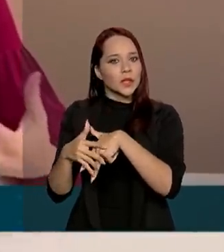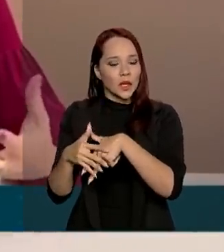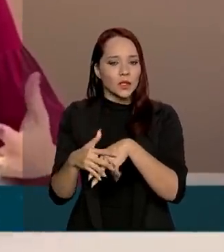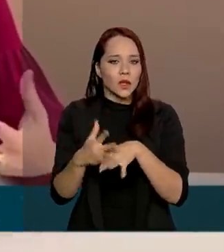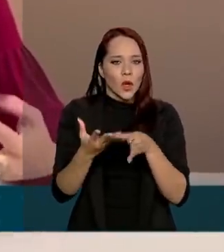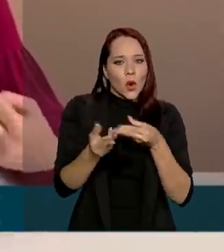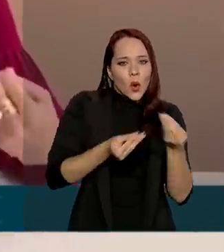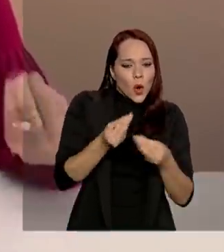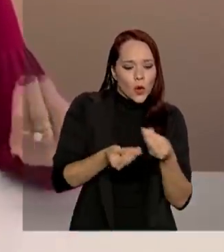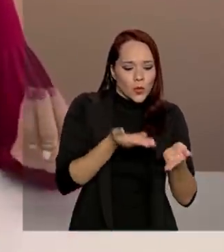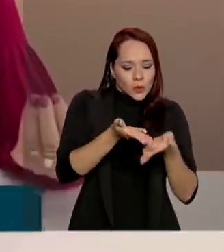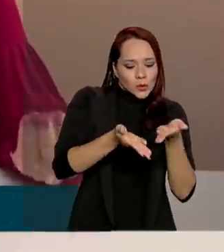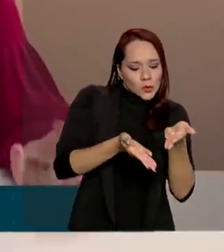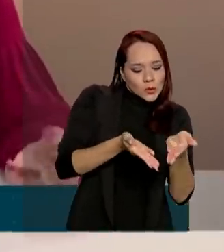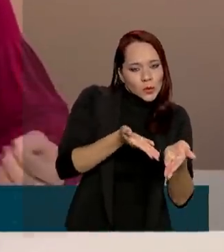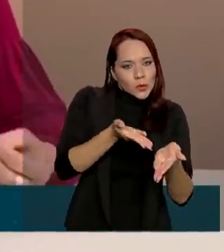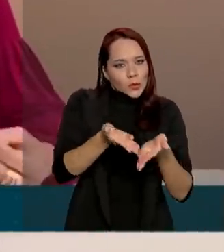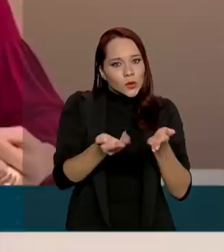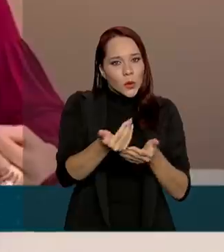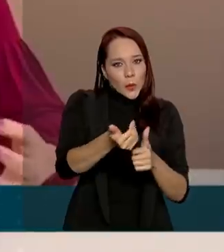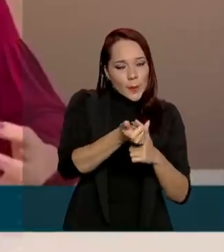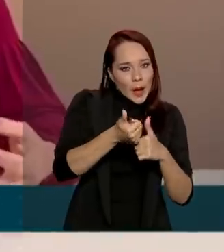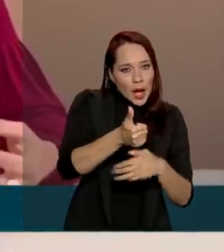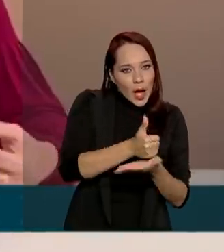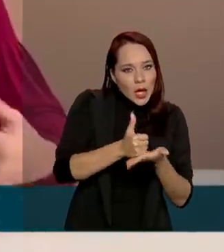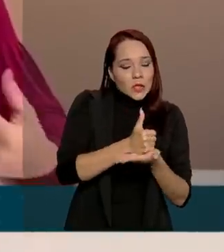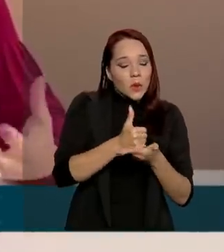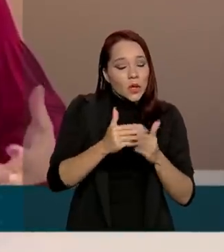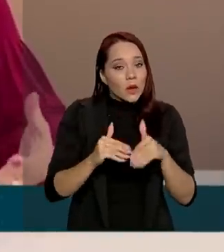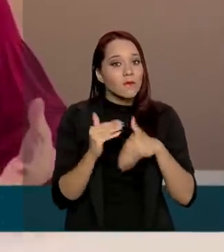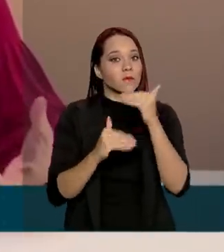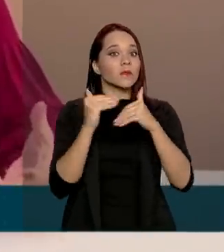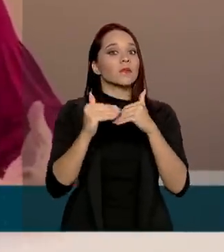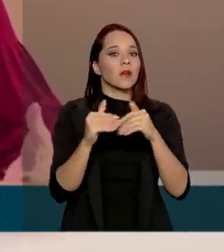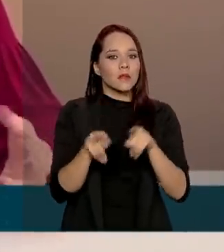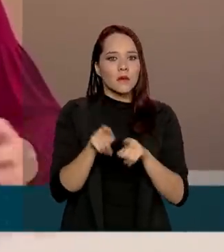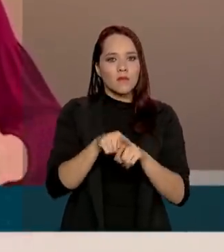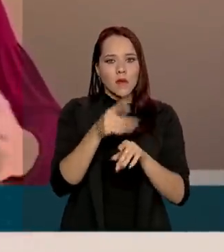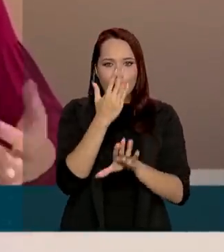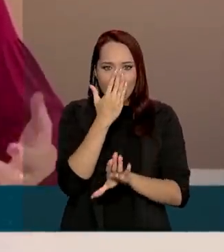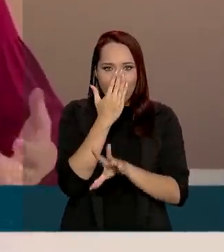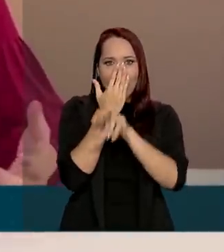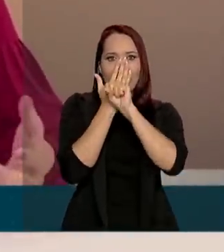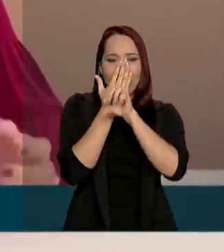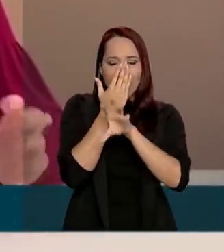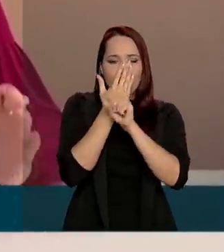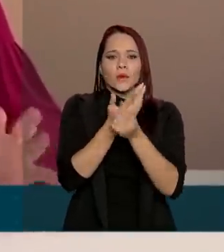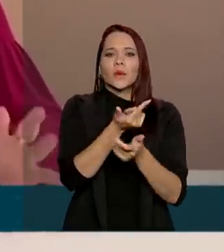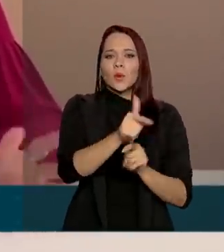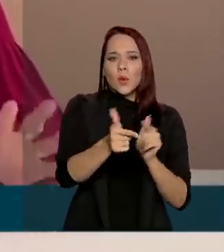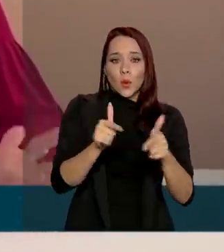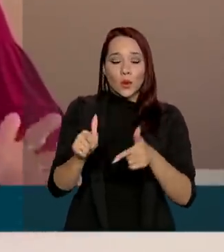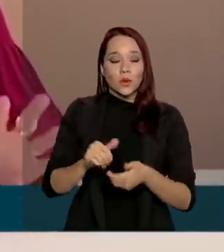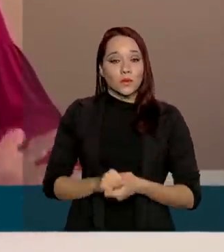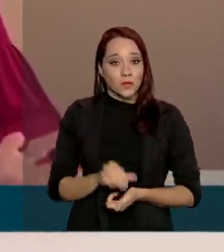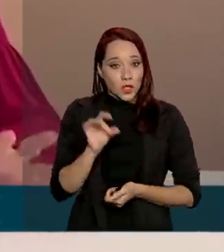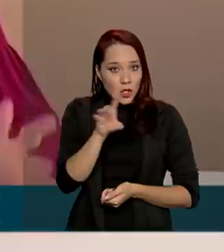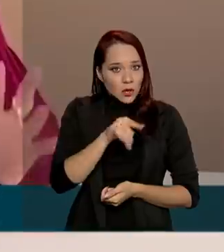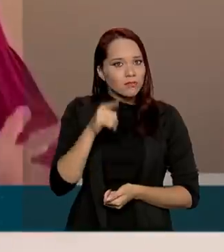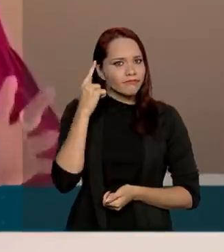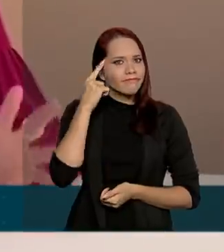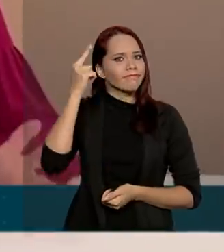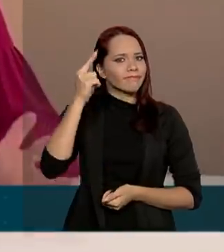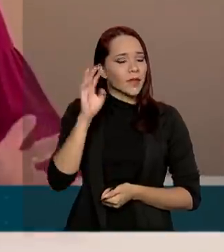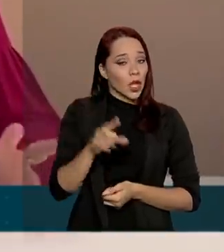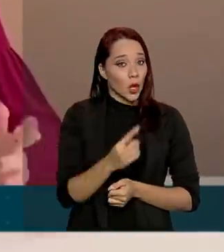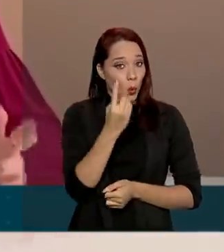manejo dos pacientes desde o modo básico ao avançado, ventilação mecânica, dentre outros. Só para você ter uma ideia,